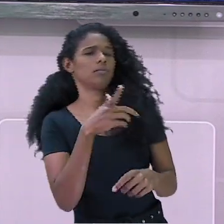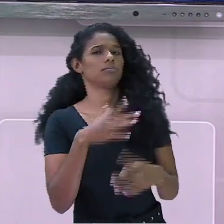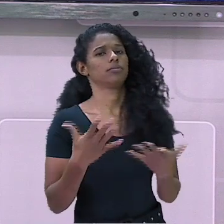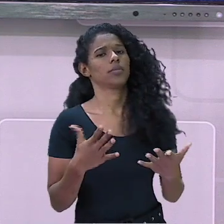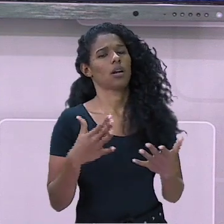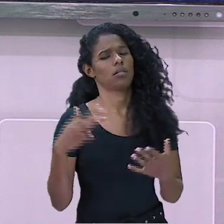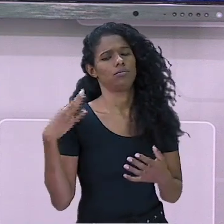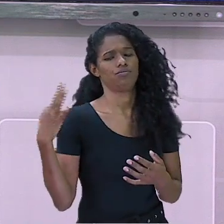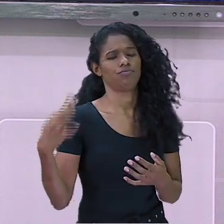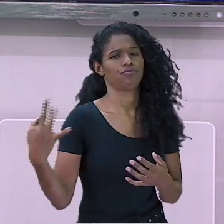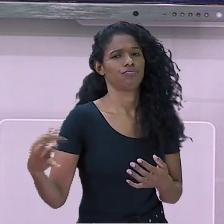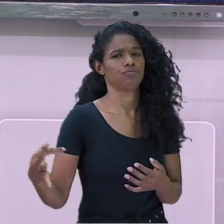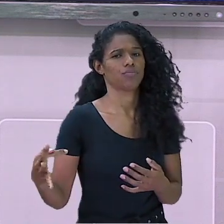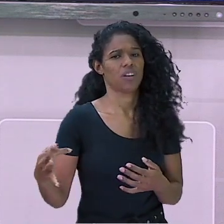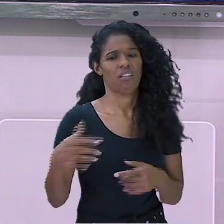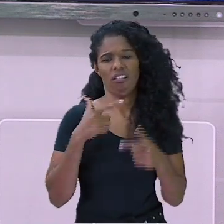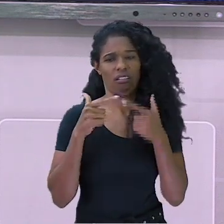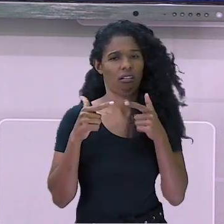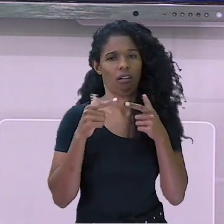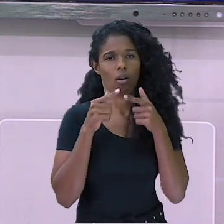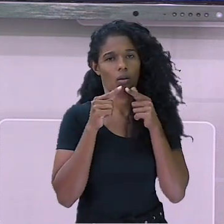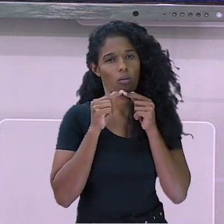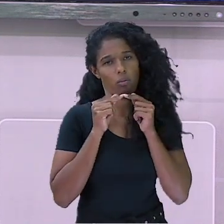e não tem a menor graça.